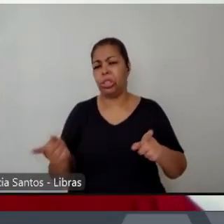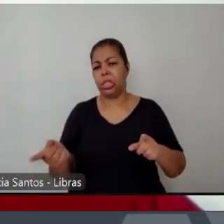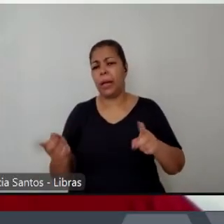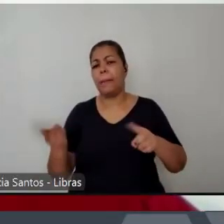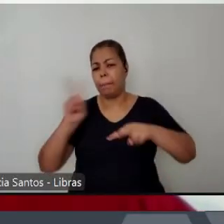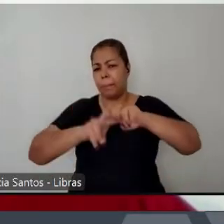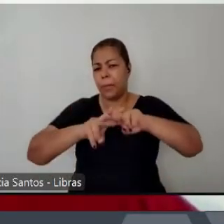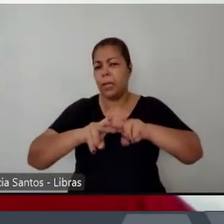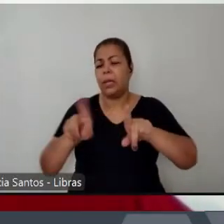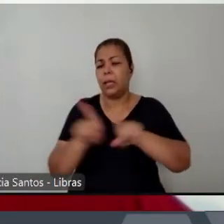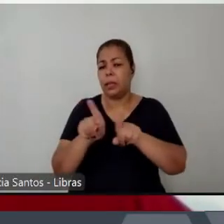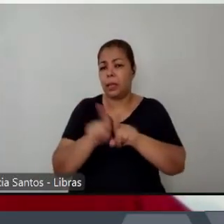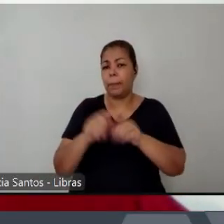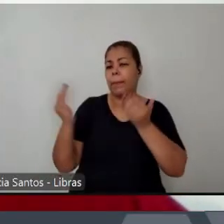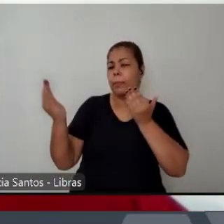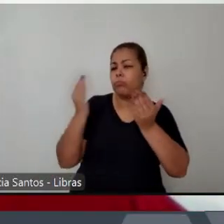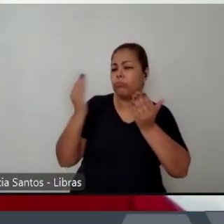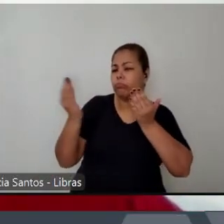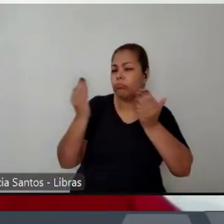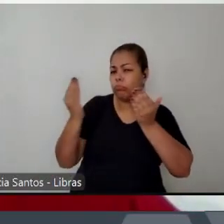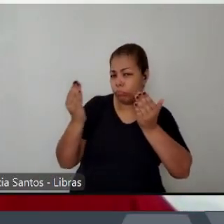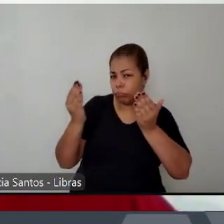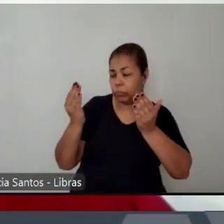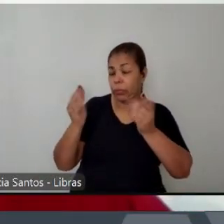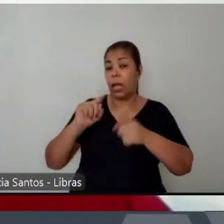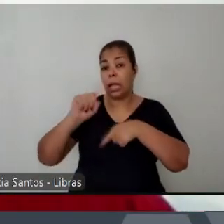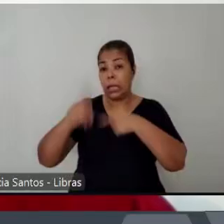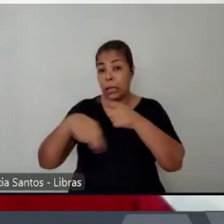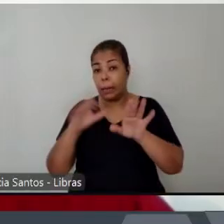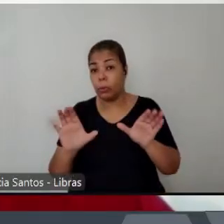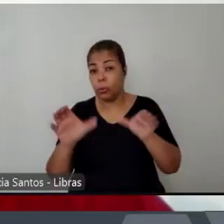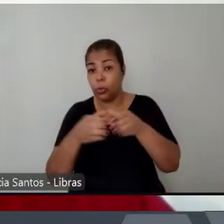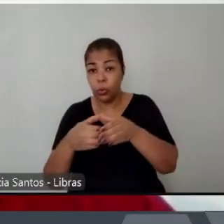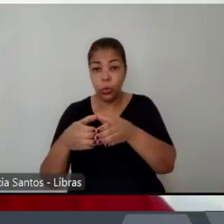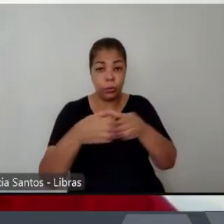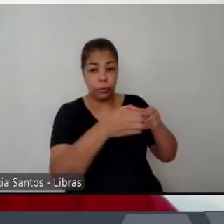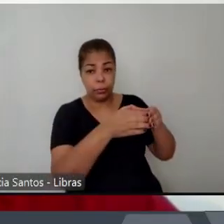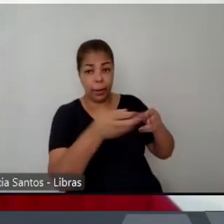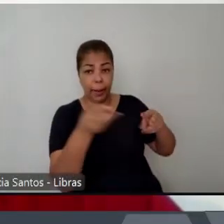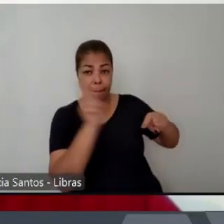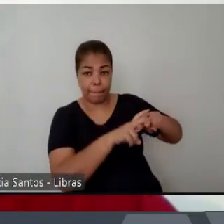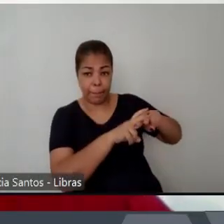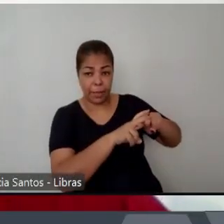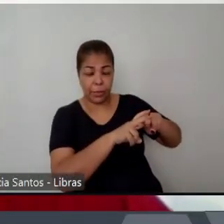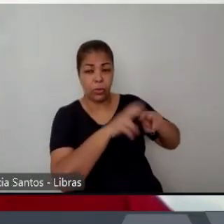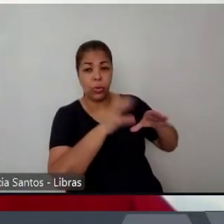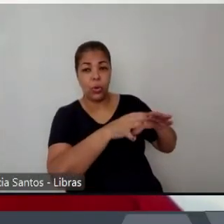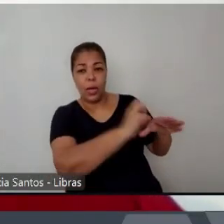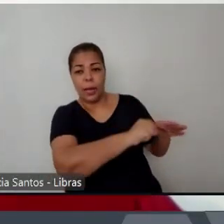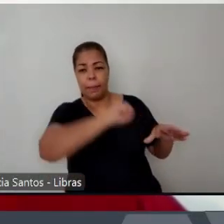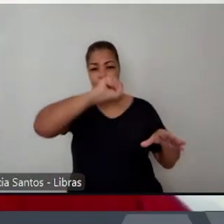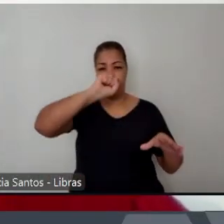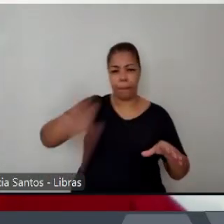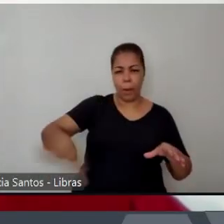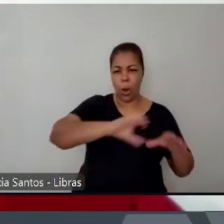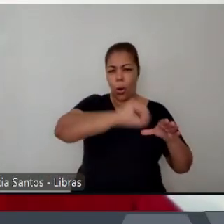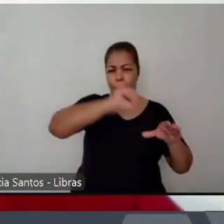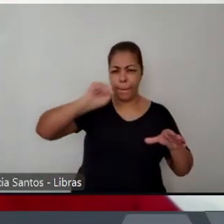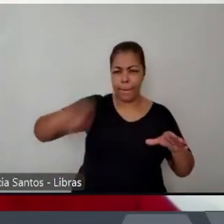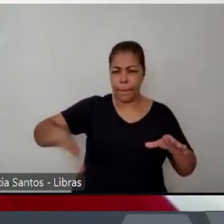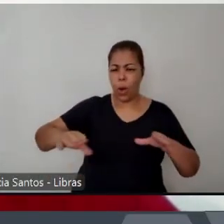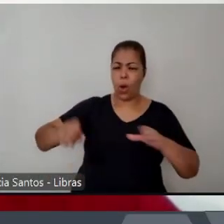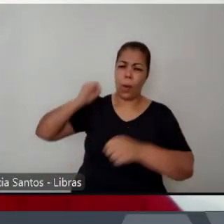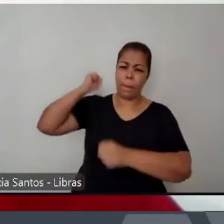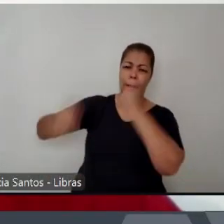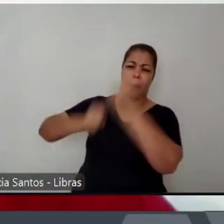e esses presos por averiguação eram retirados dos presídios e mortos e jogados na estrada para mostrar o que